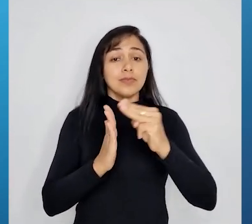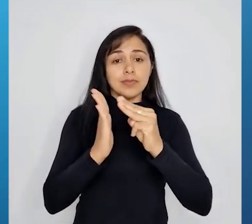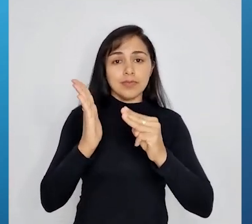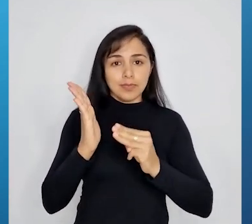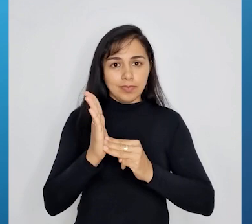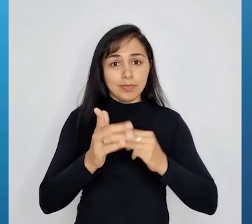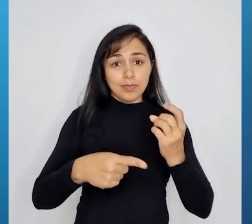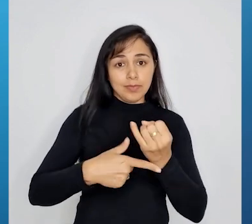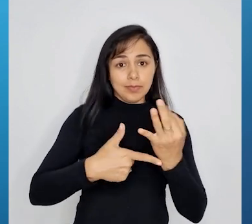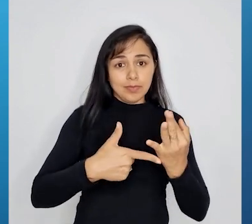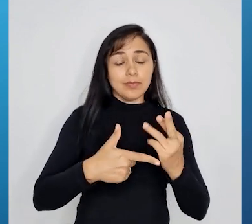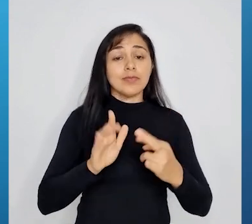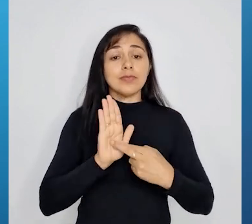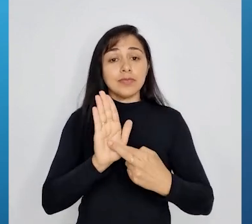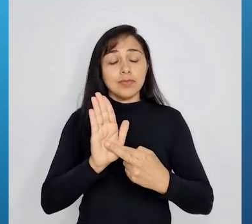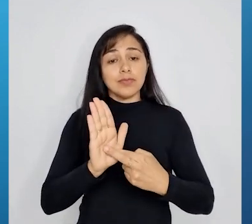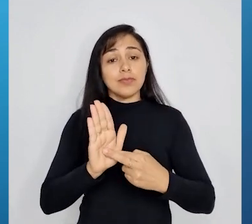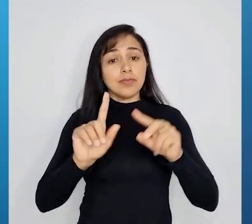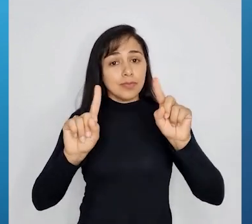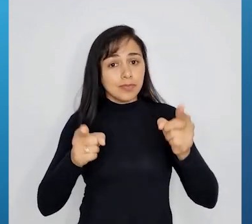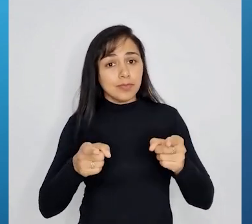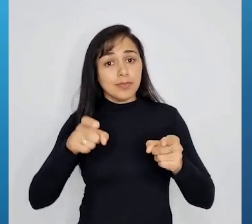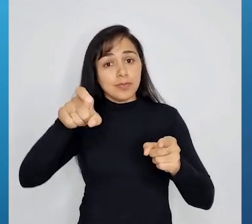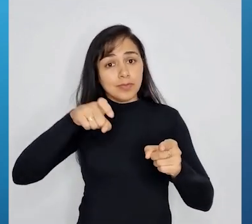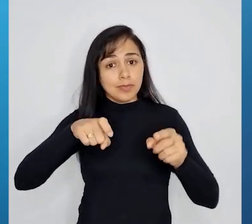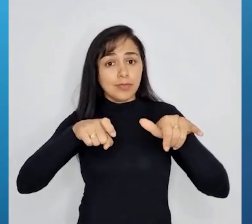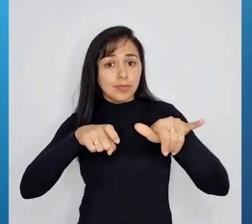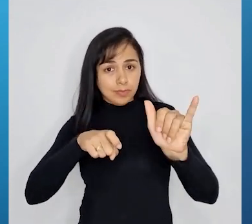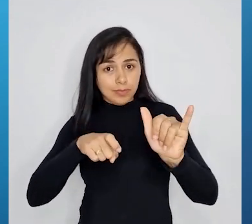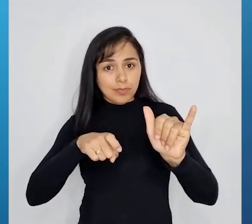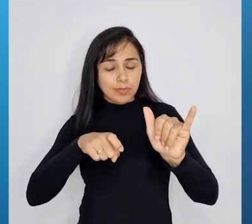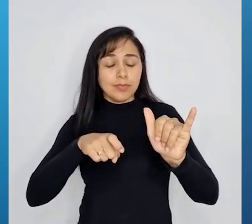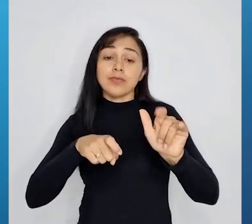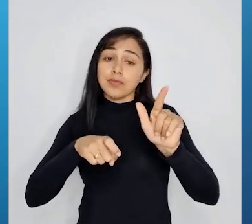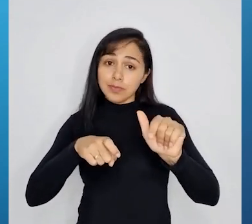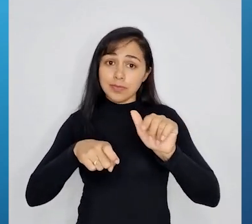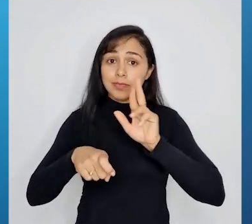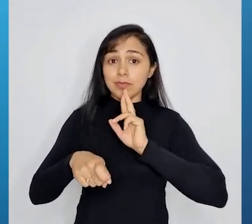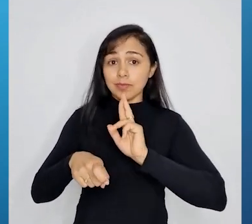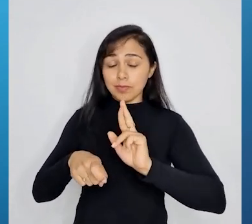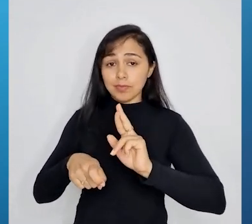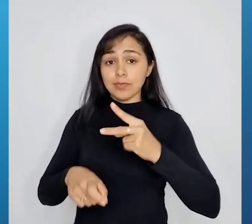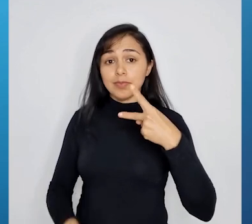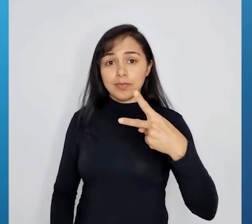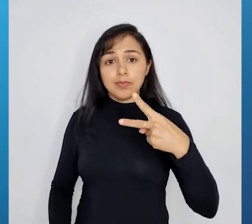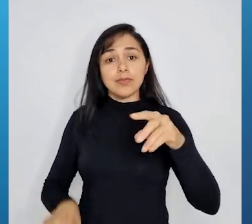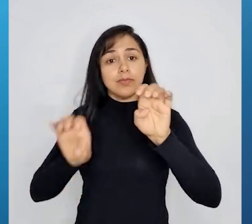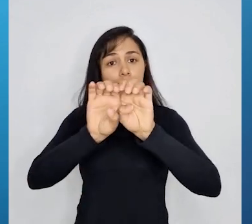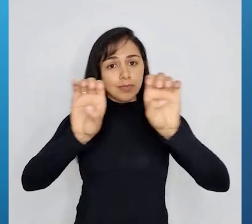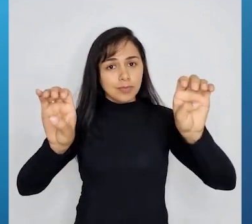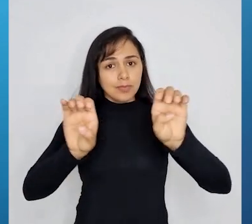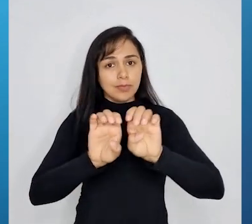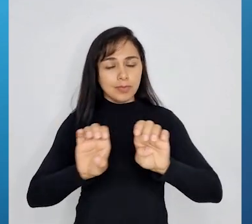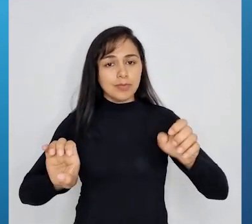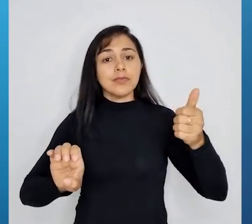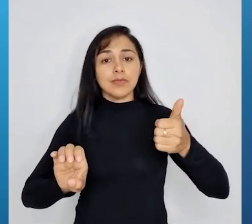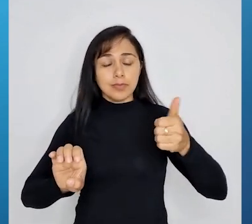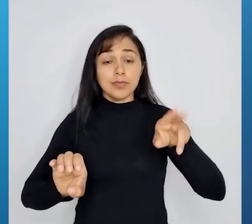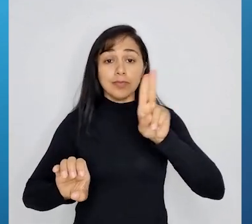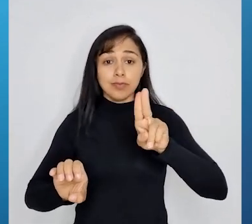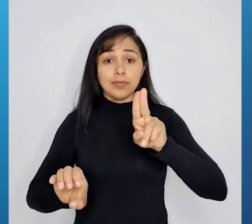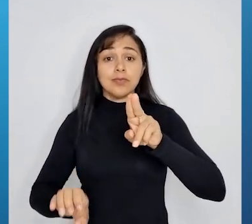o par ordenado x e y que é a solução de um sistema de duas equações do primeiro grau com duas